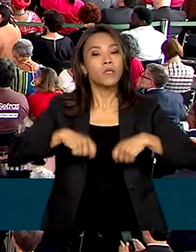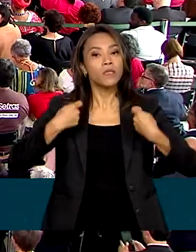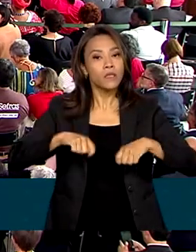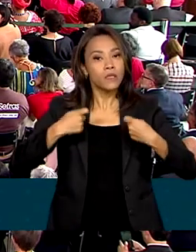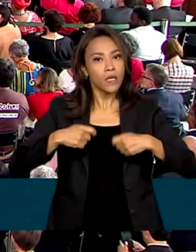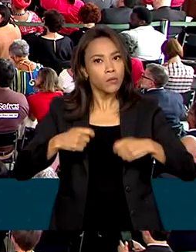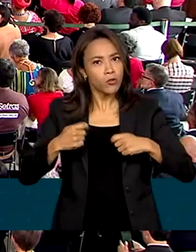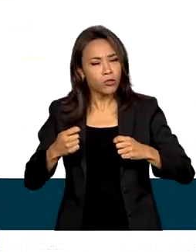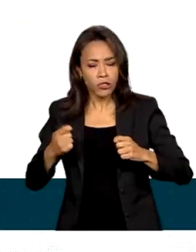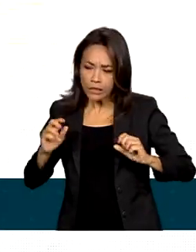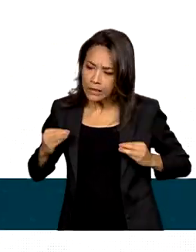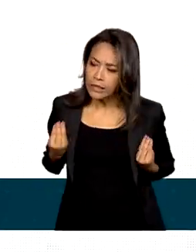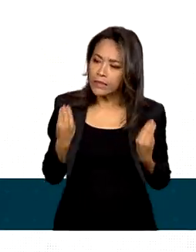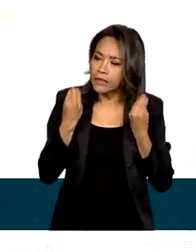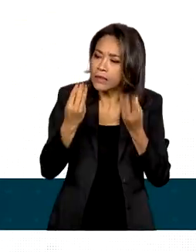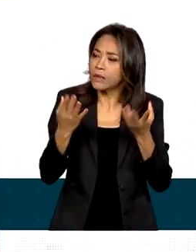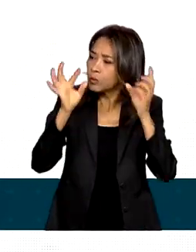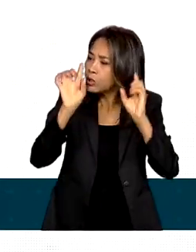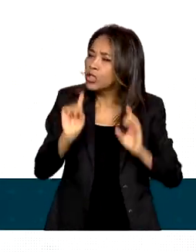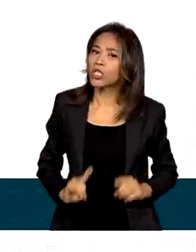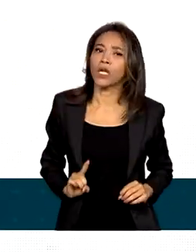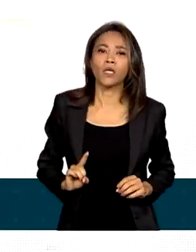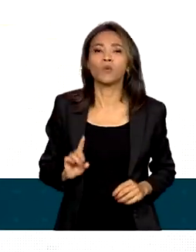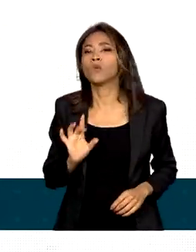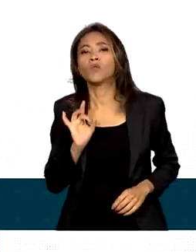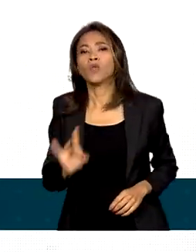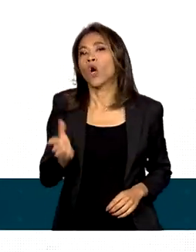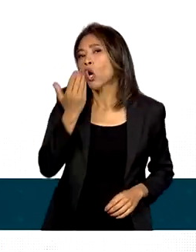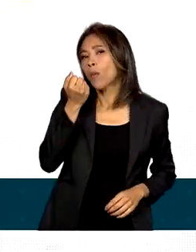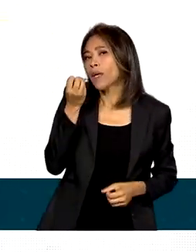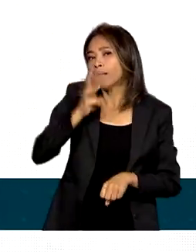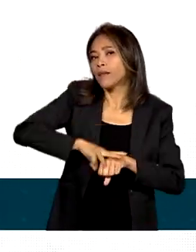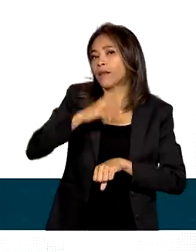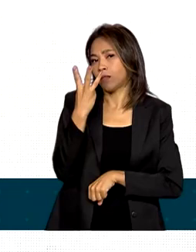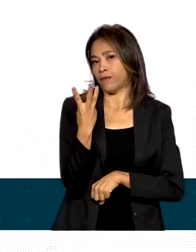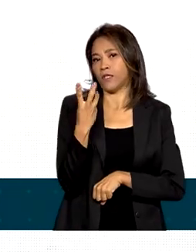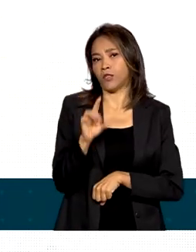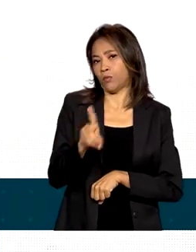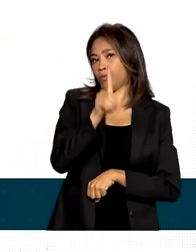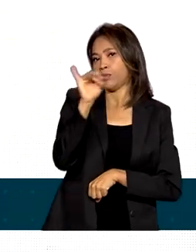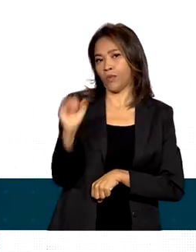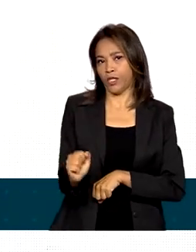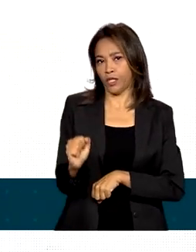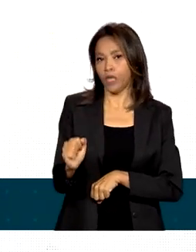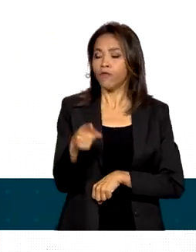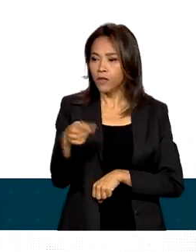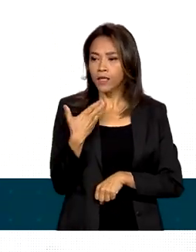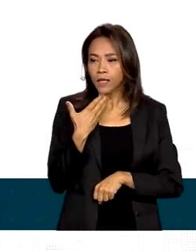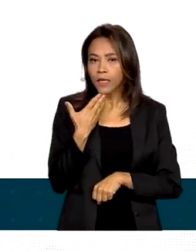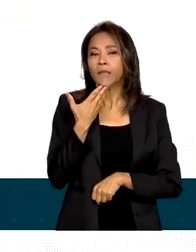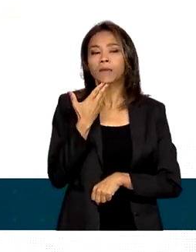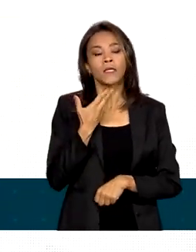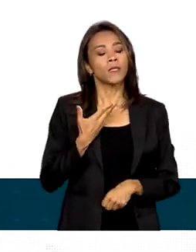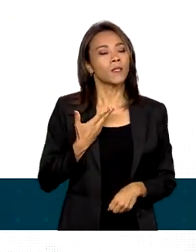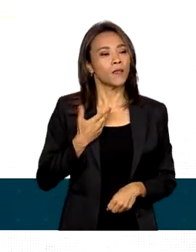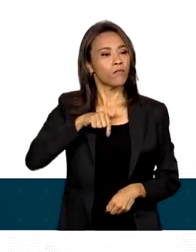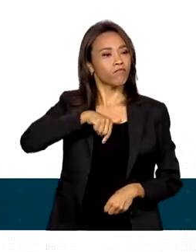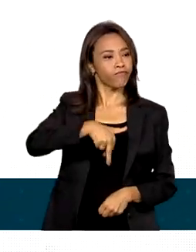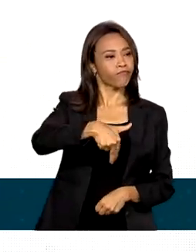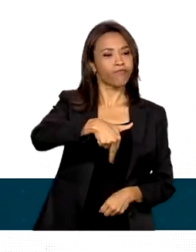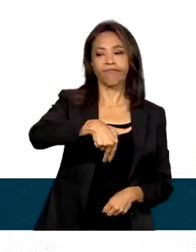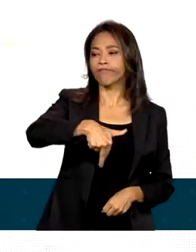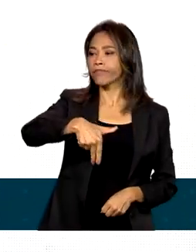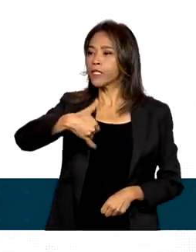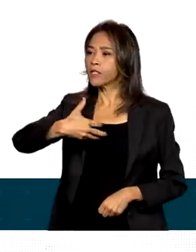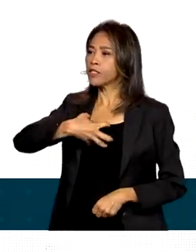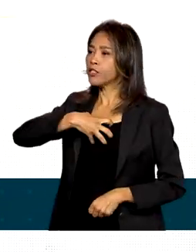direito desse povo, não apenas de comer três vezes ao dia, desse povo andar de cabeça erguida, desse povo